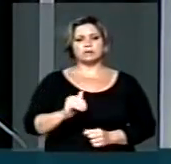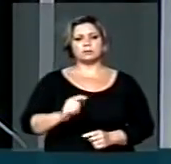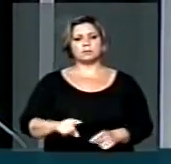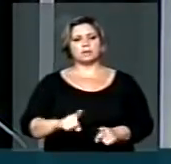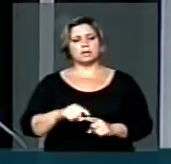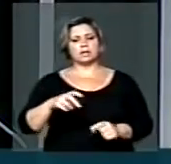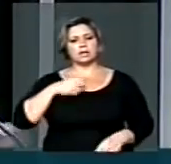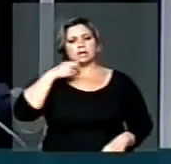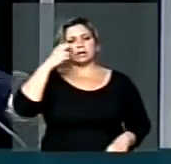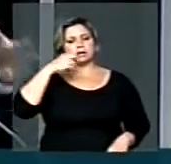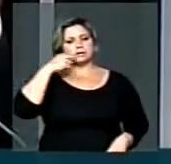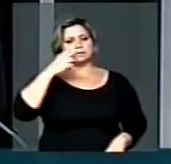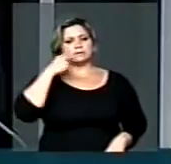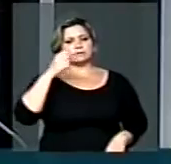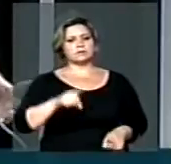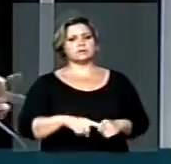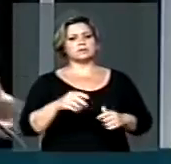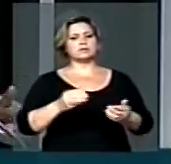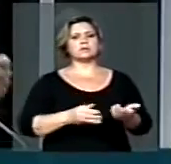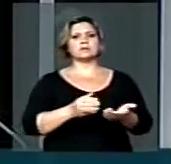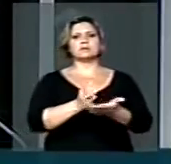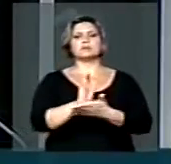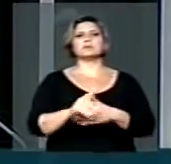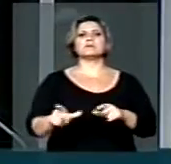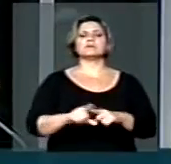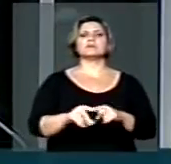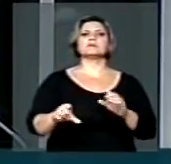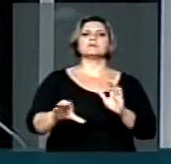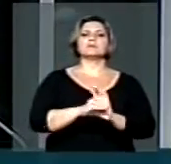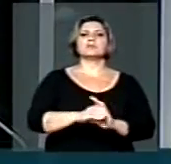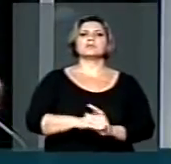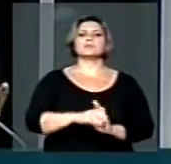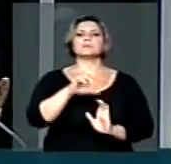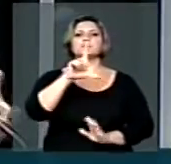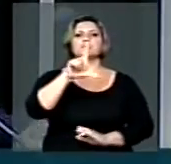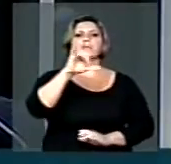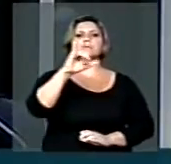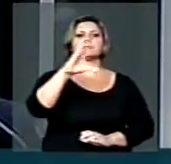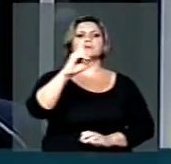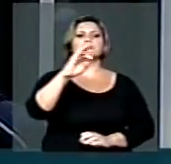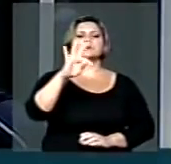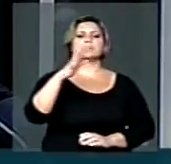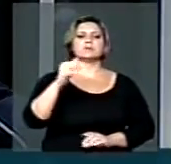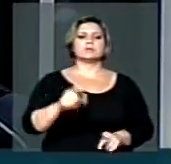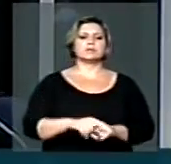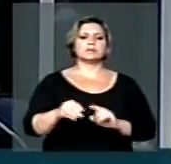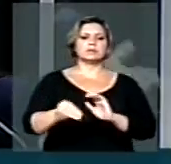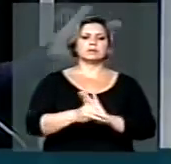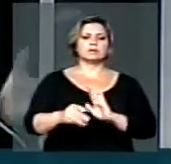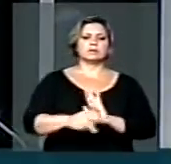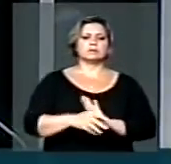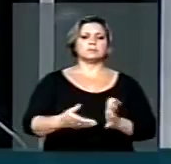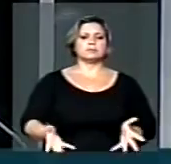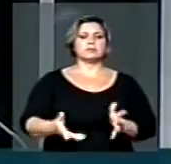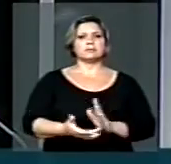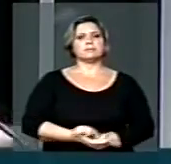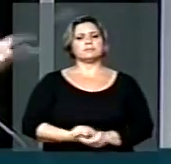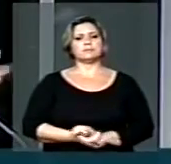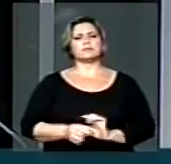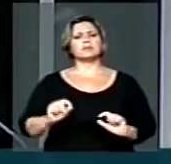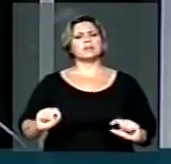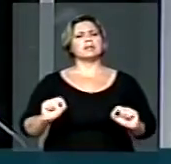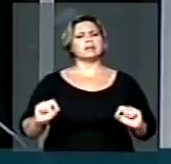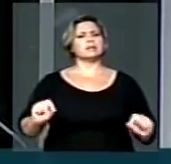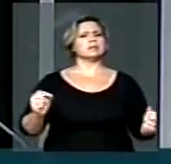constrangimento de aprovar um código de licitações através de medida provisória. Que